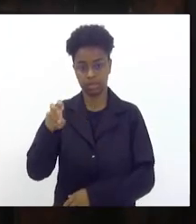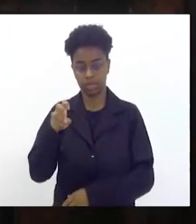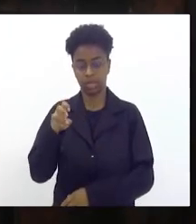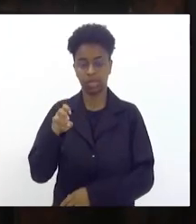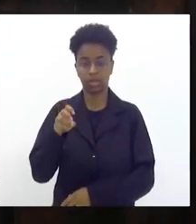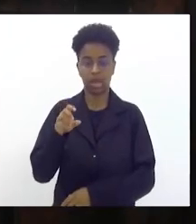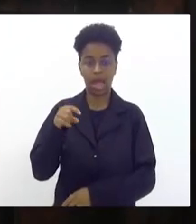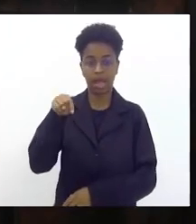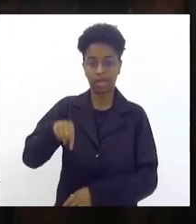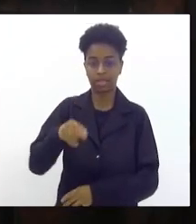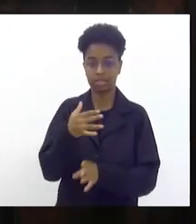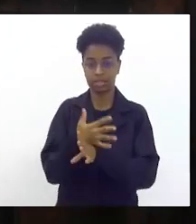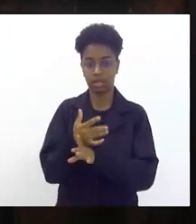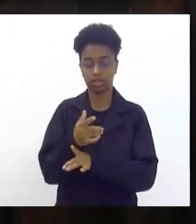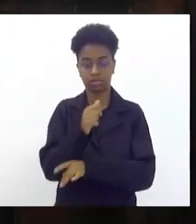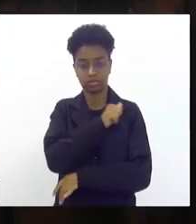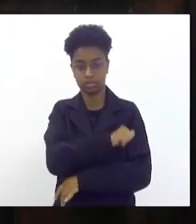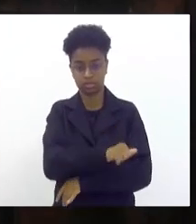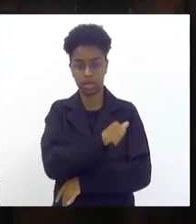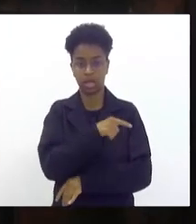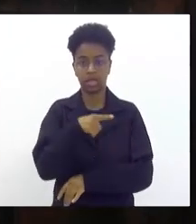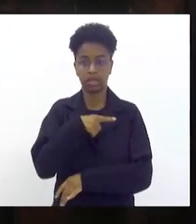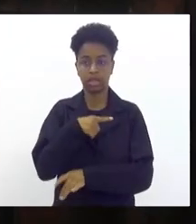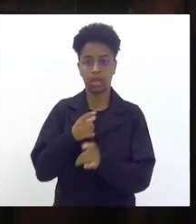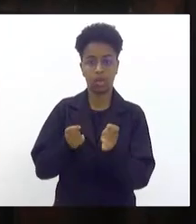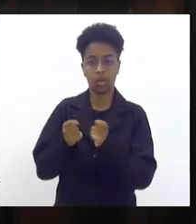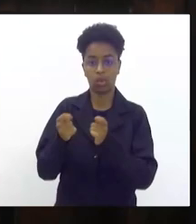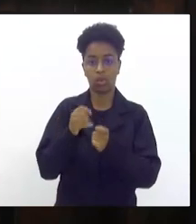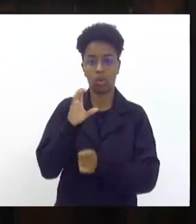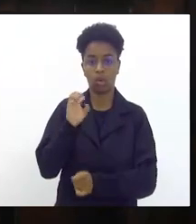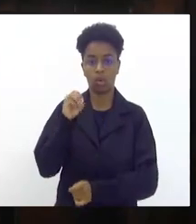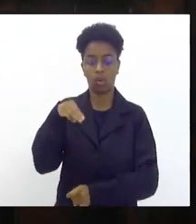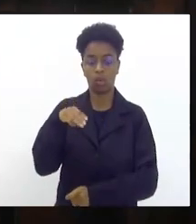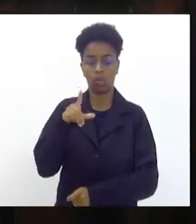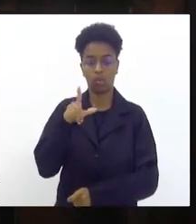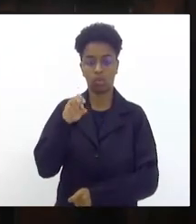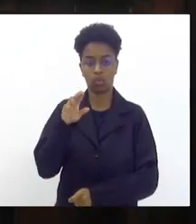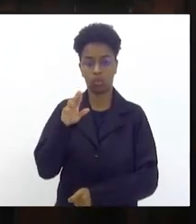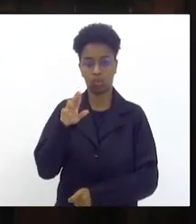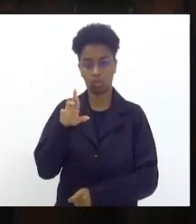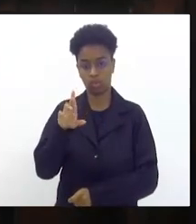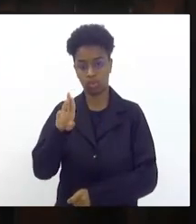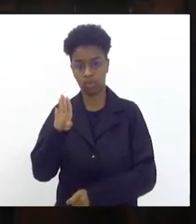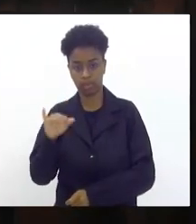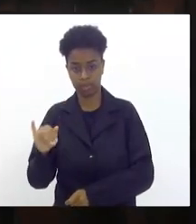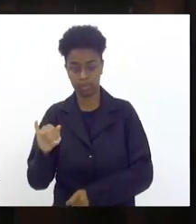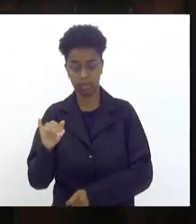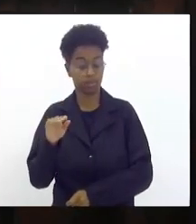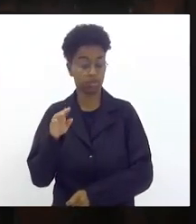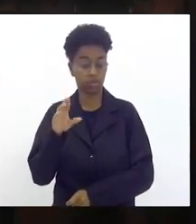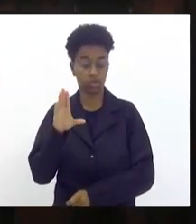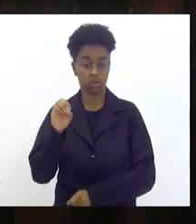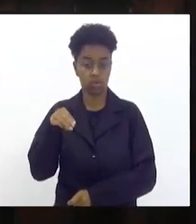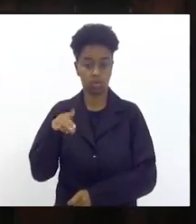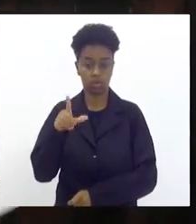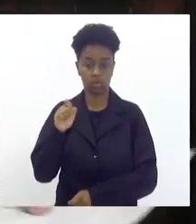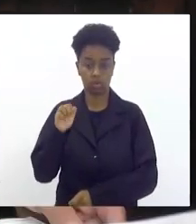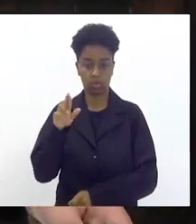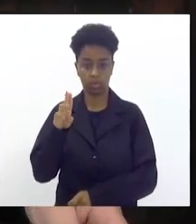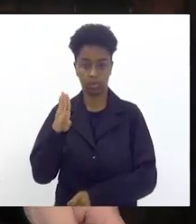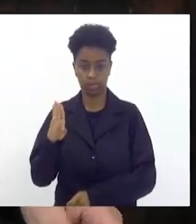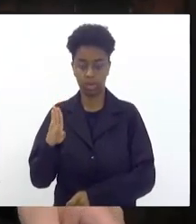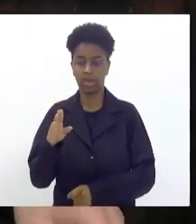Janeiro o controle acionário da Conlurb e da RioTur o estado do Rio de Janeiro uma vez que teve a unificação